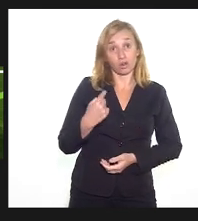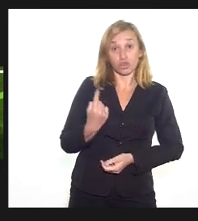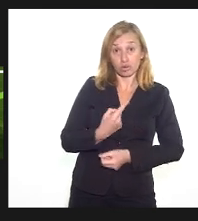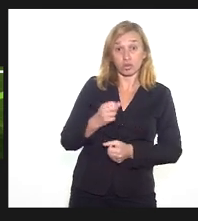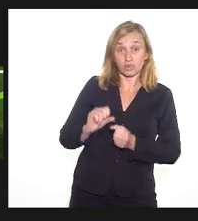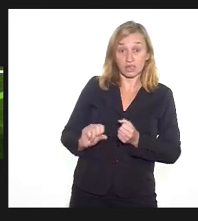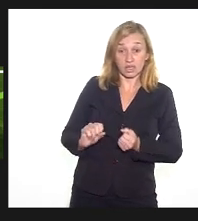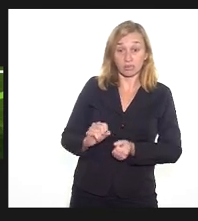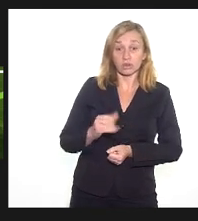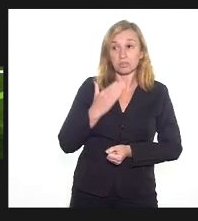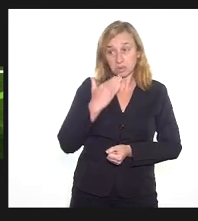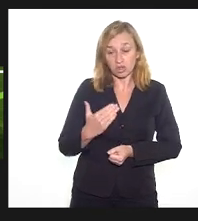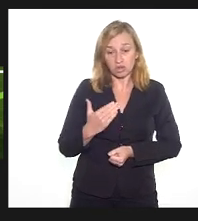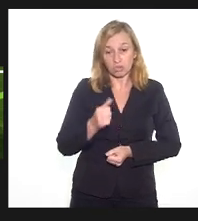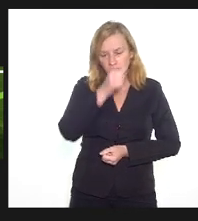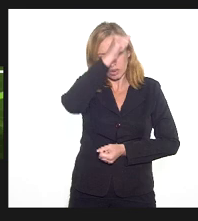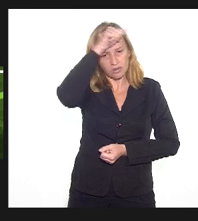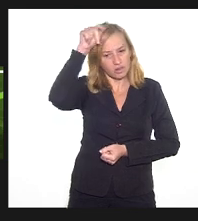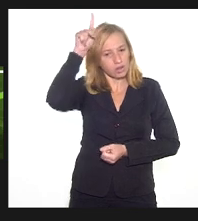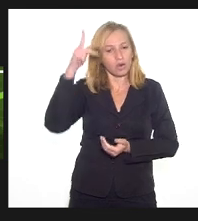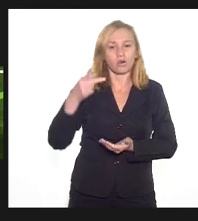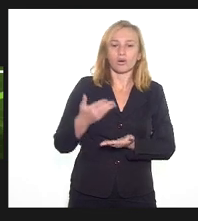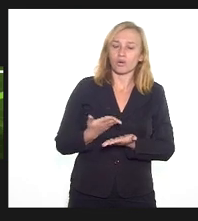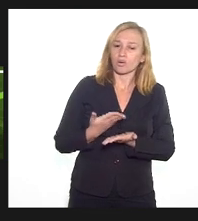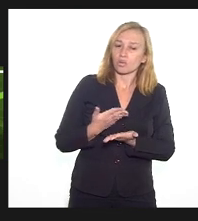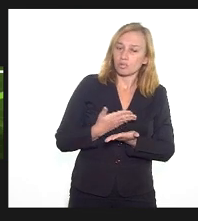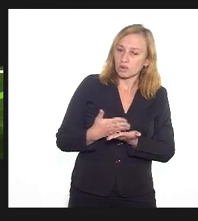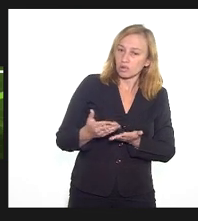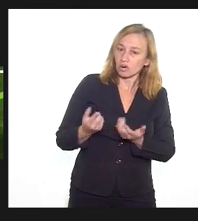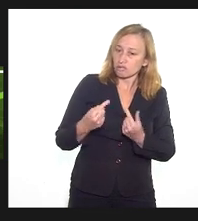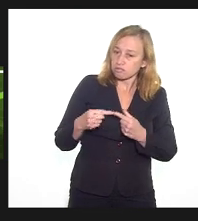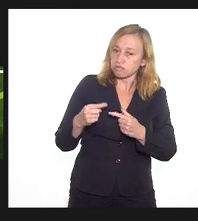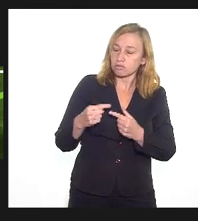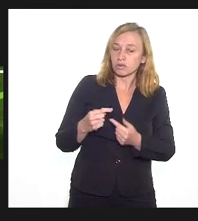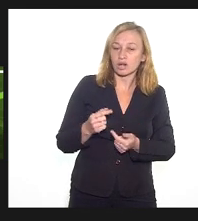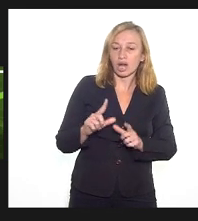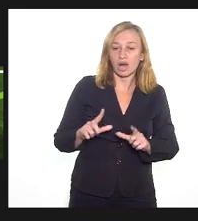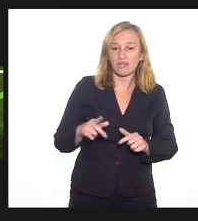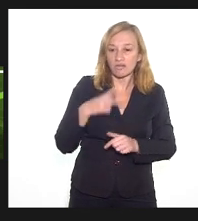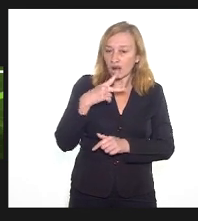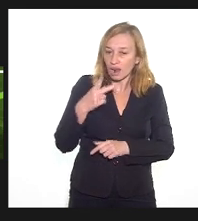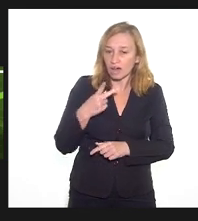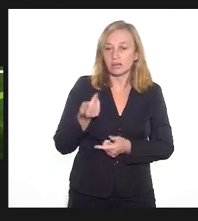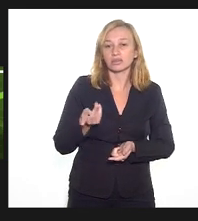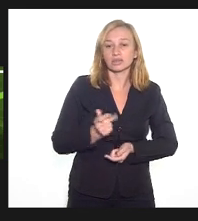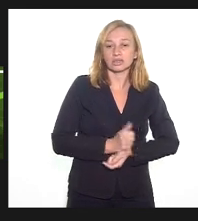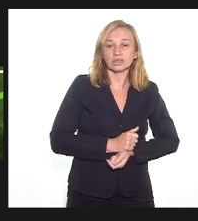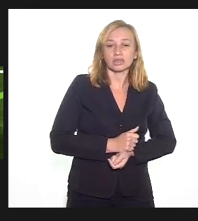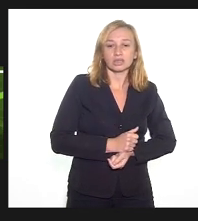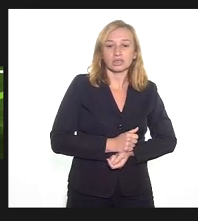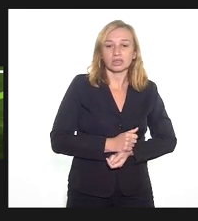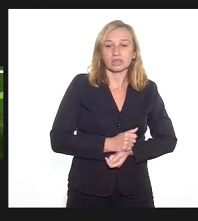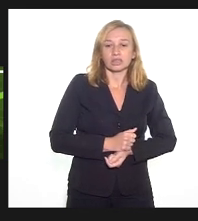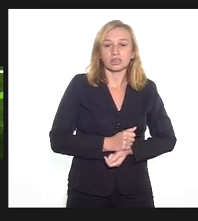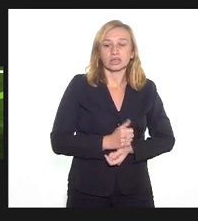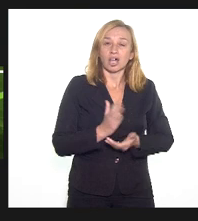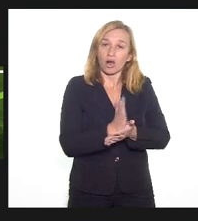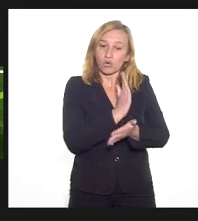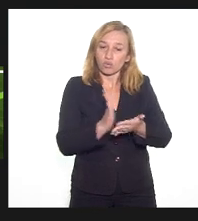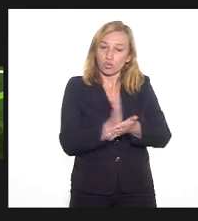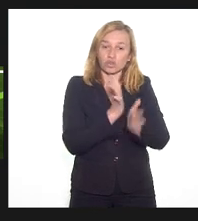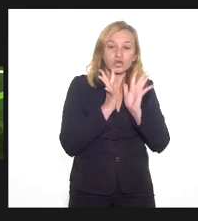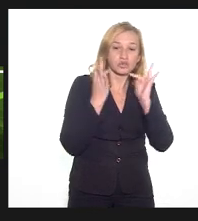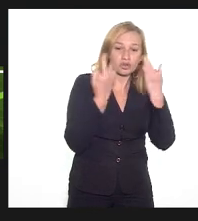A gente começou a provocar o município e o município insere algumas dessas famílias